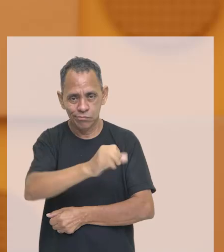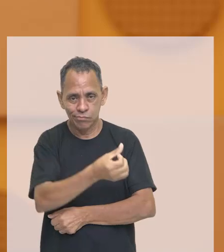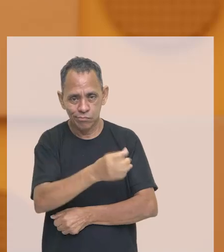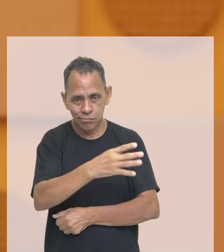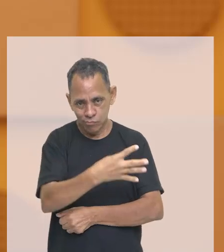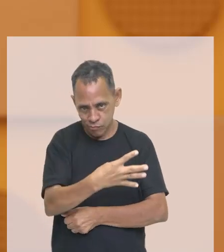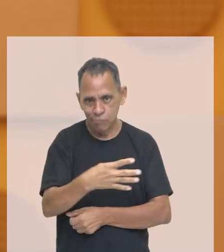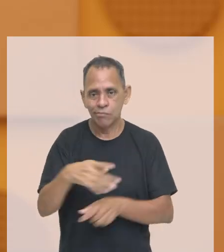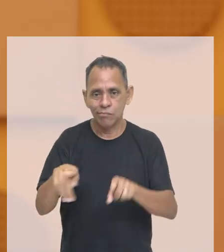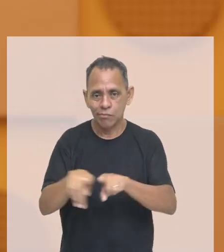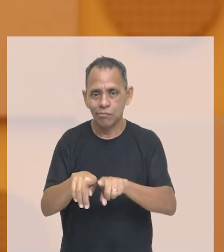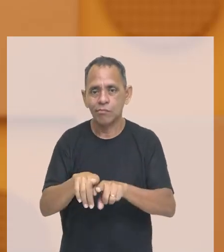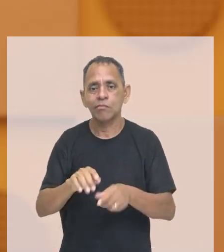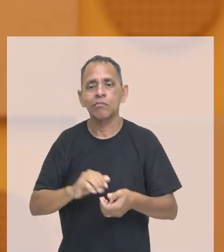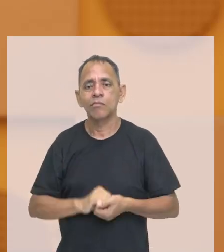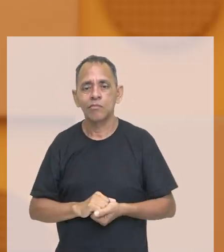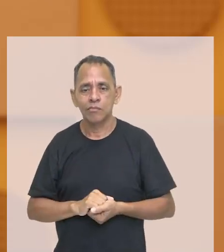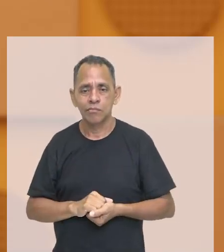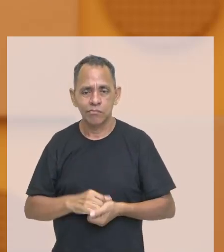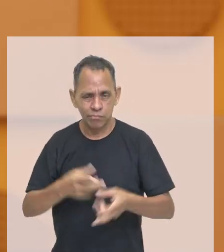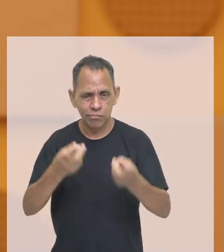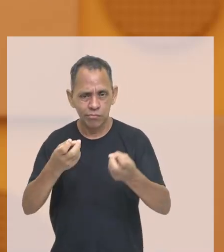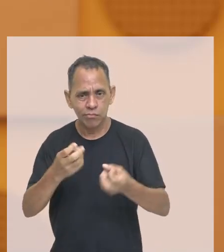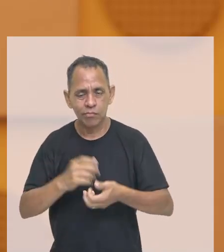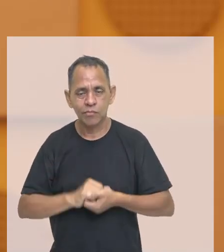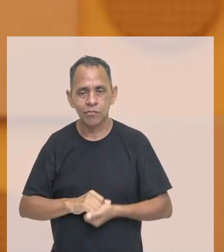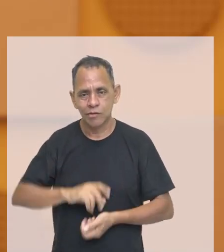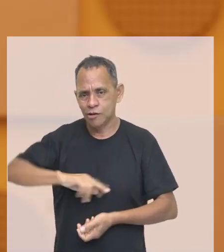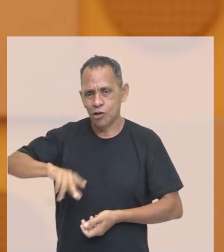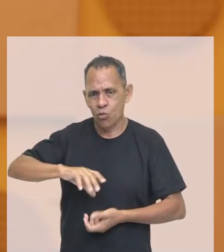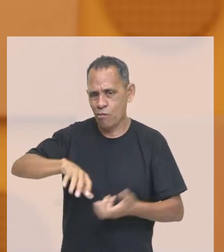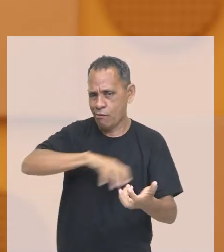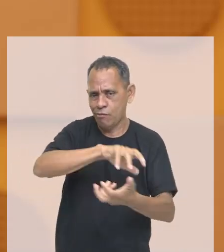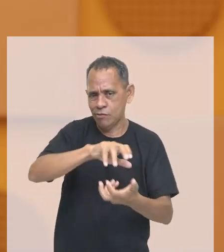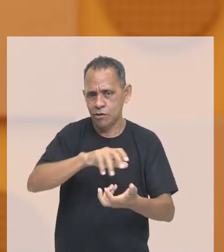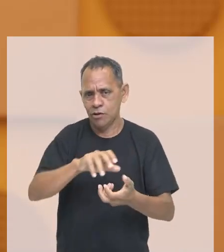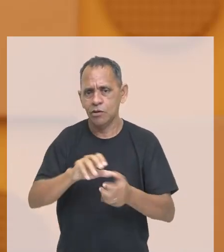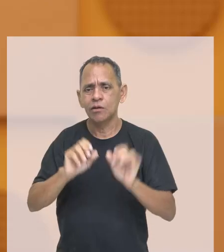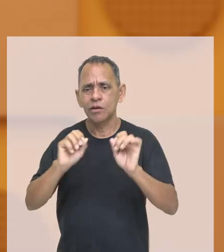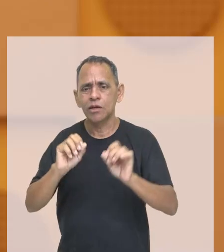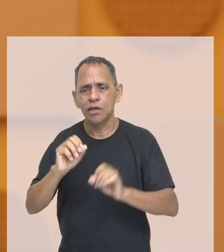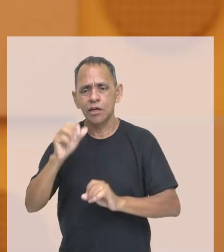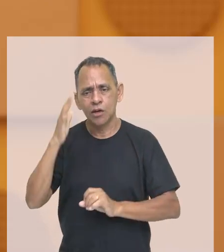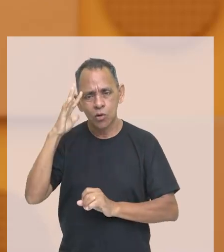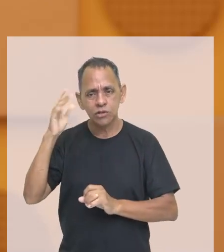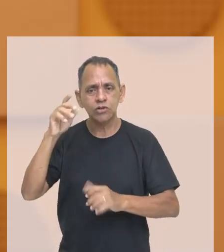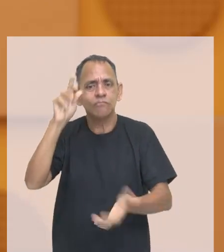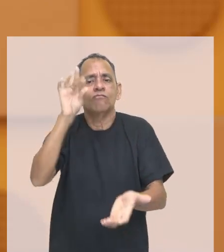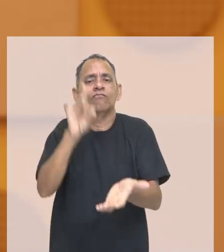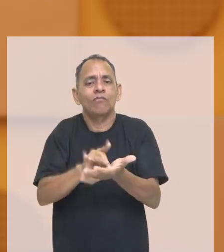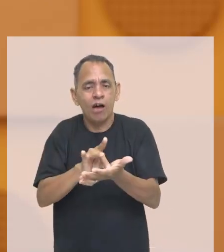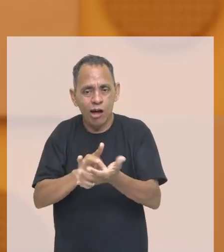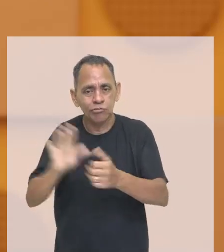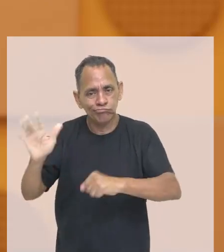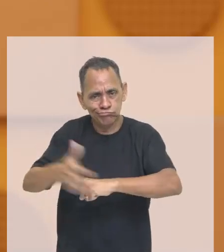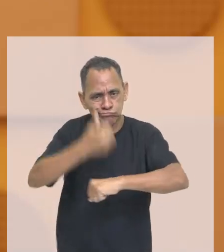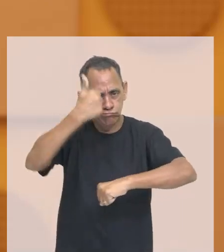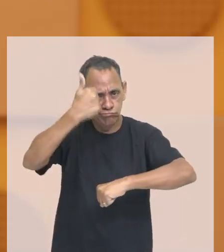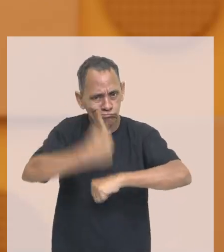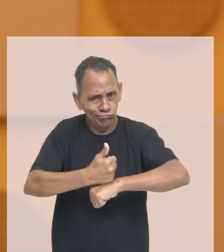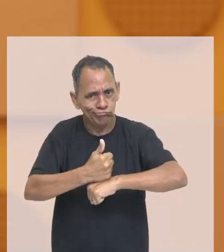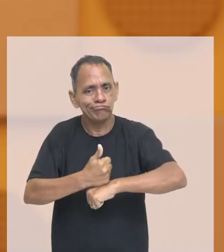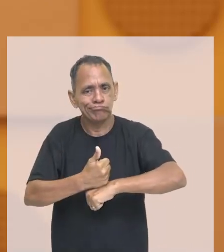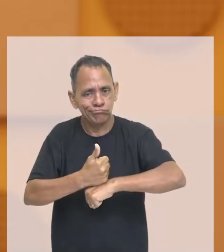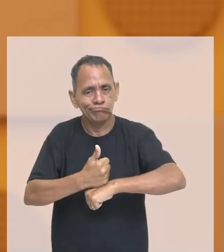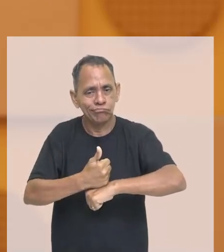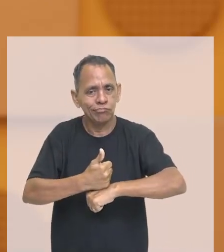golpe de Estado, que tirou um governo legalmente instituído e colocou por cima outro governo,